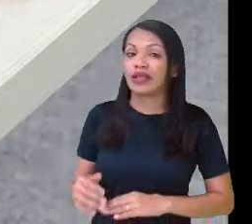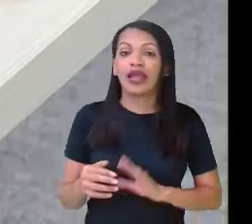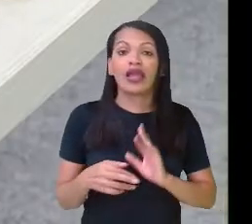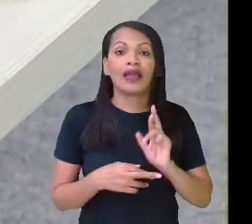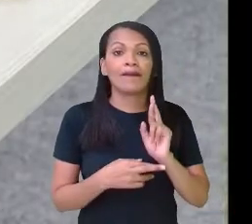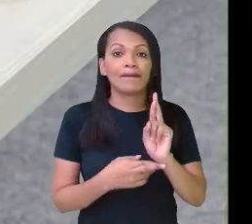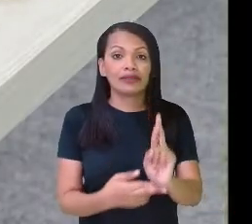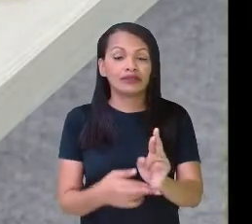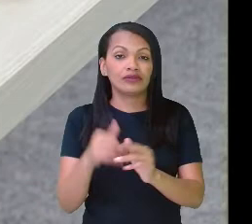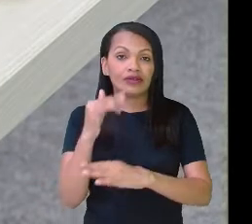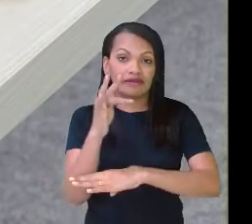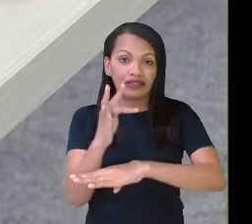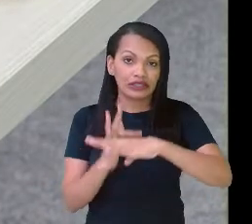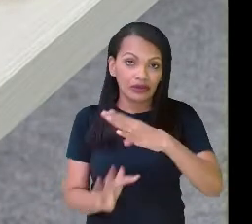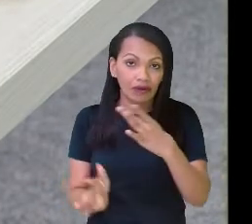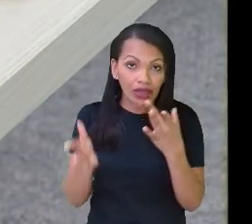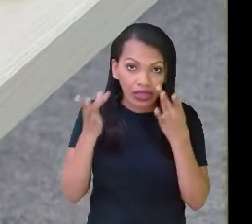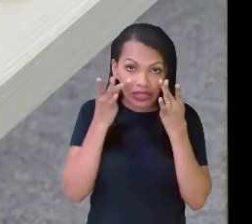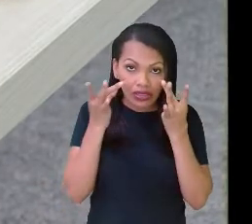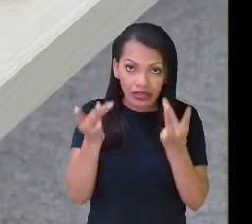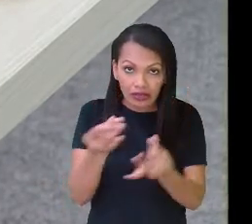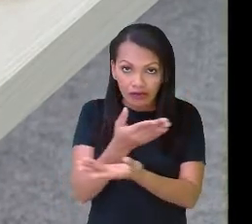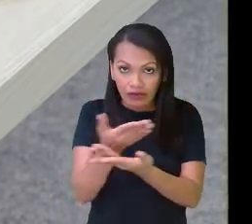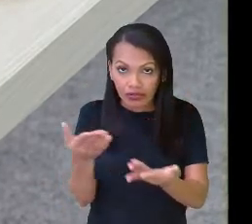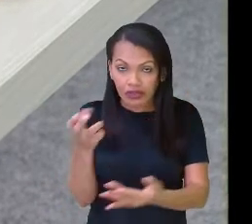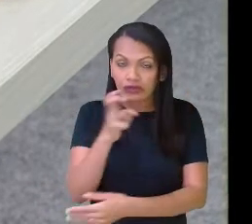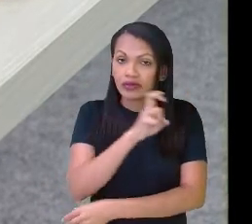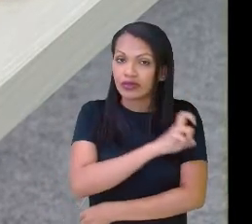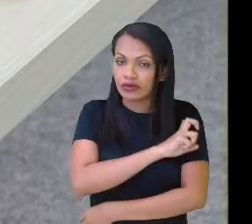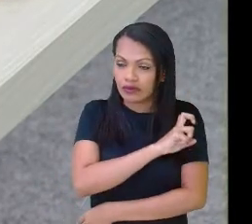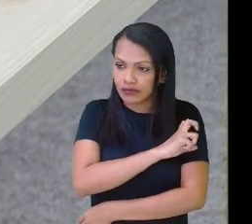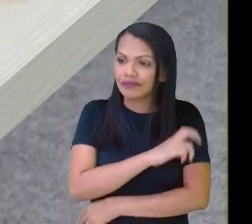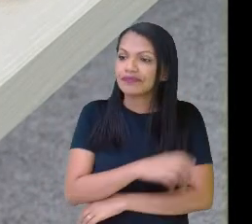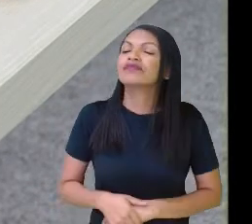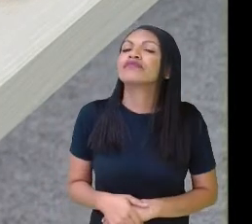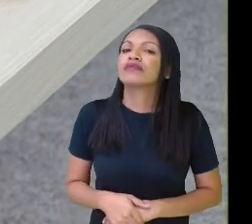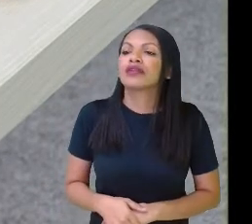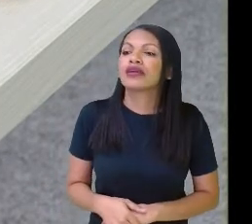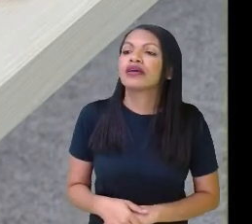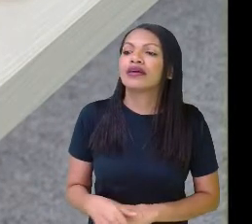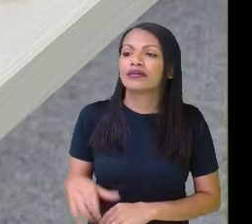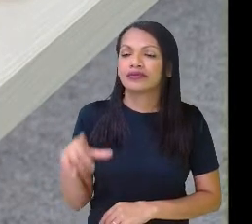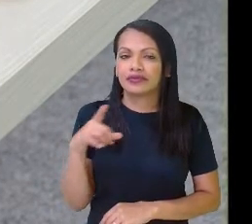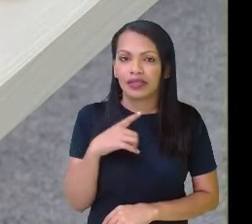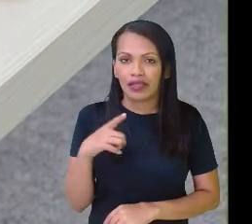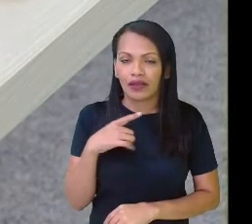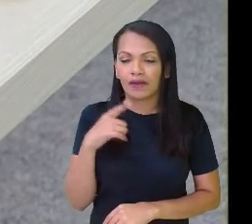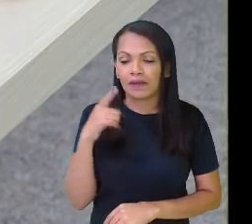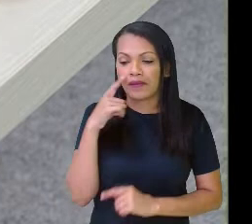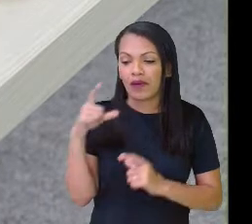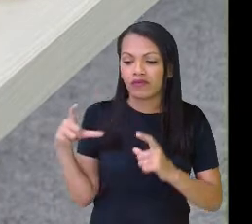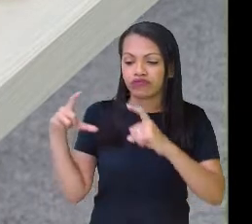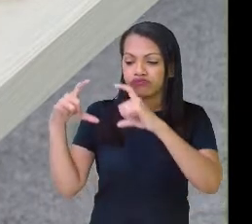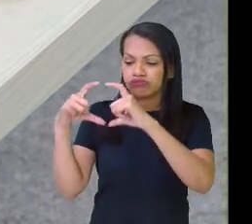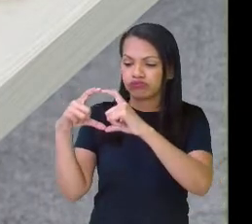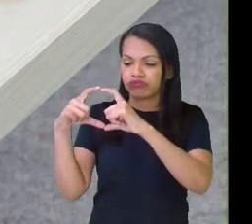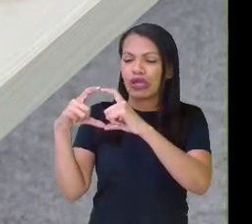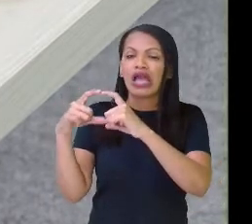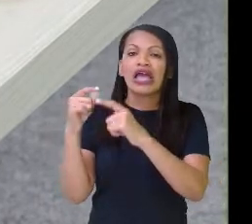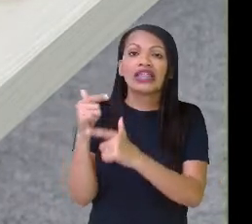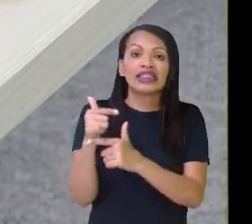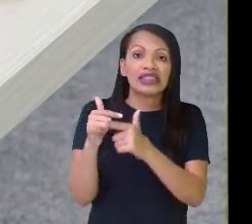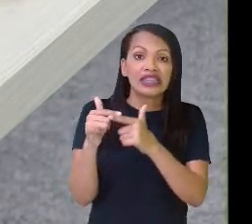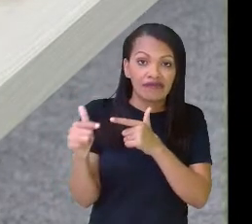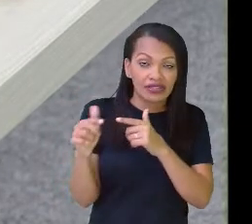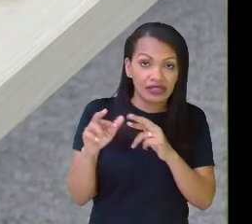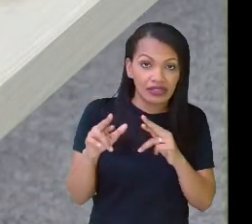Presta atenção, quinto ano. Eu tenho o meu inteiro e dividi em partes diferentes